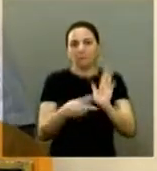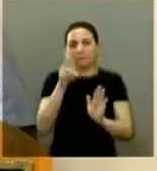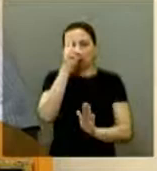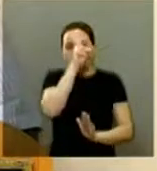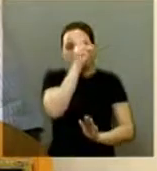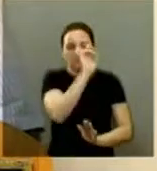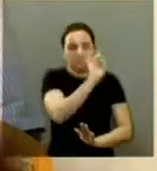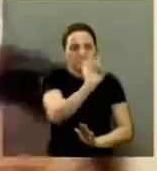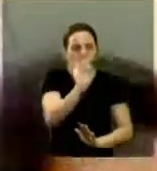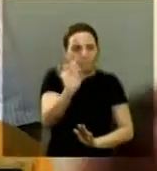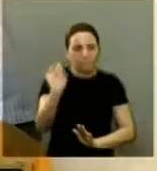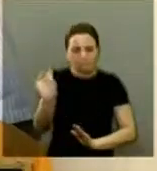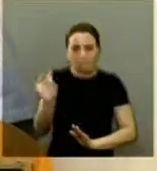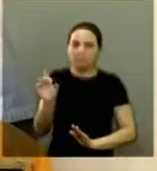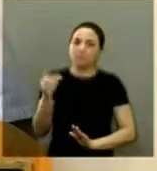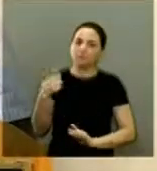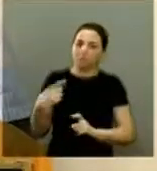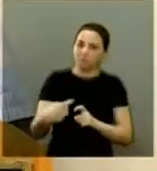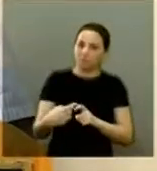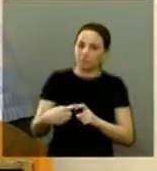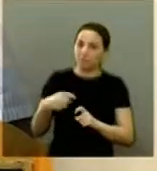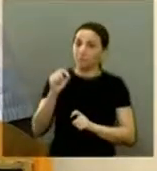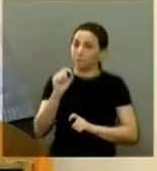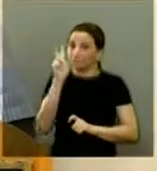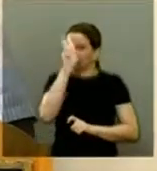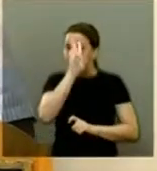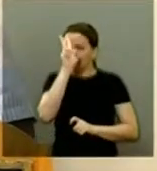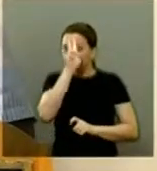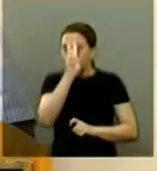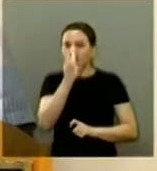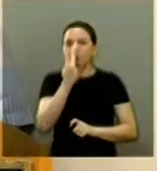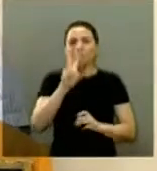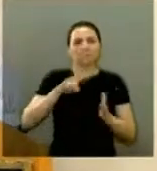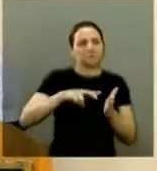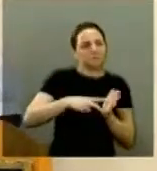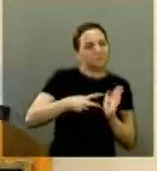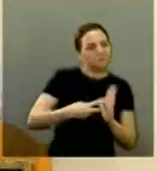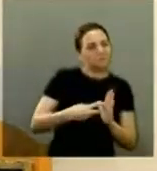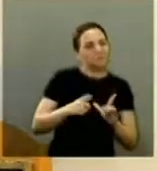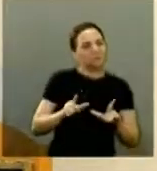história de cada um eu acho que a história deles fala por si mesmo